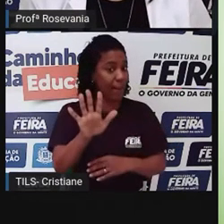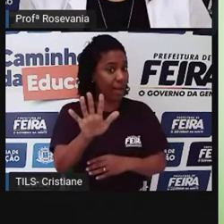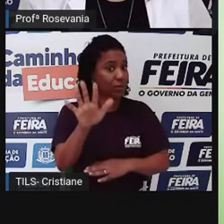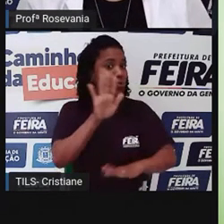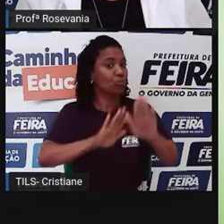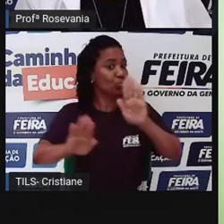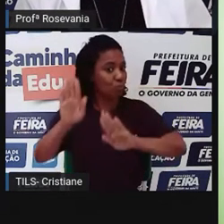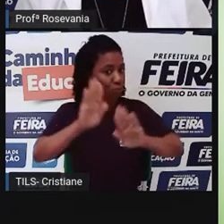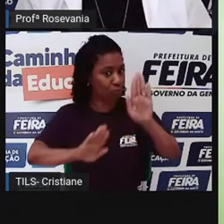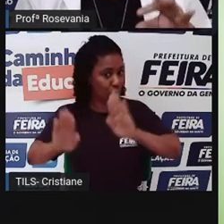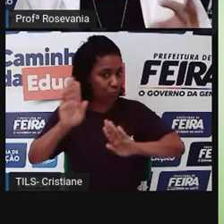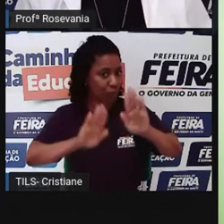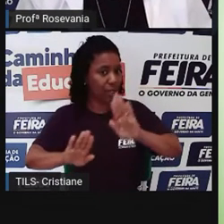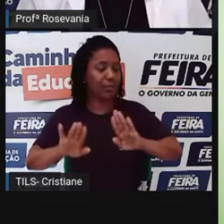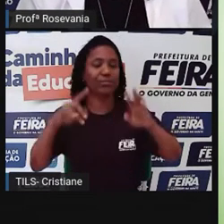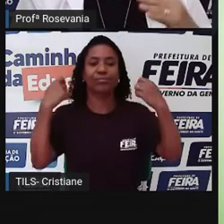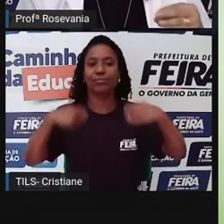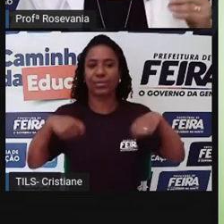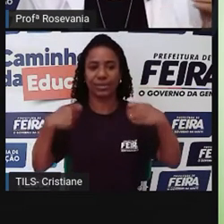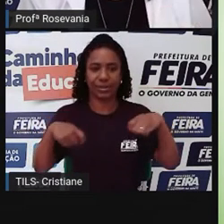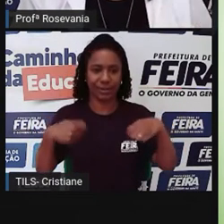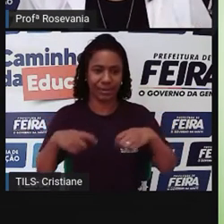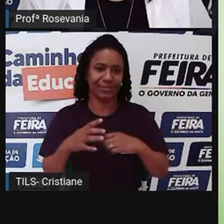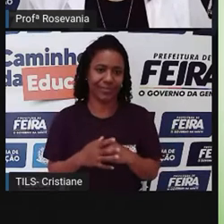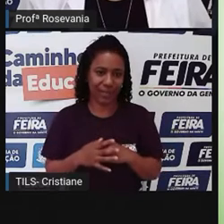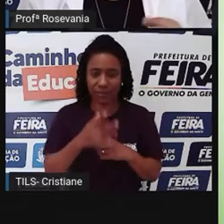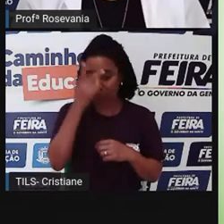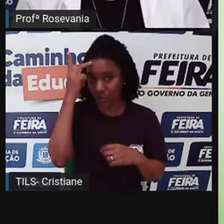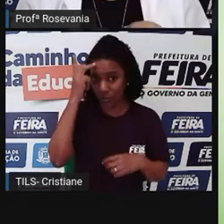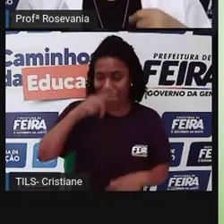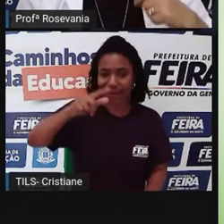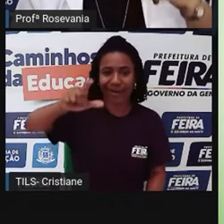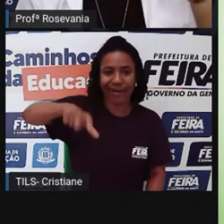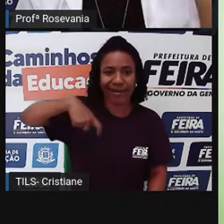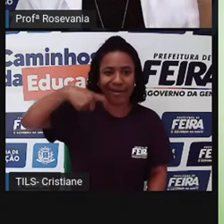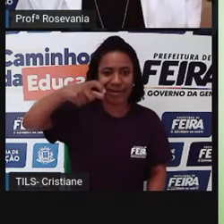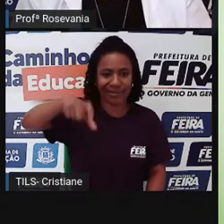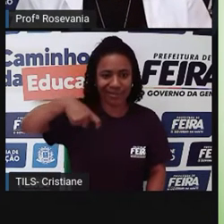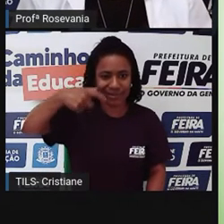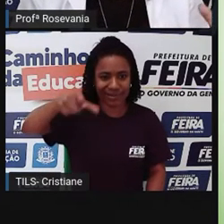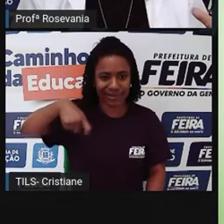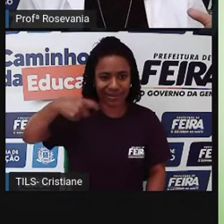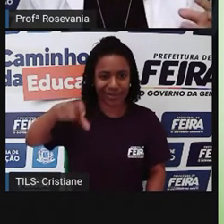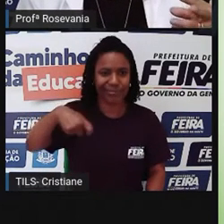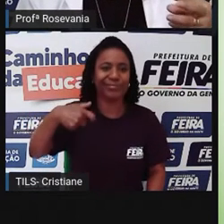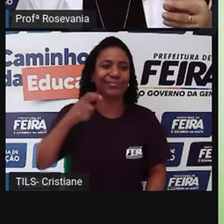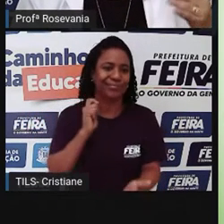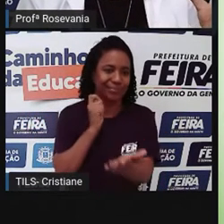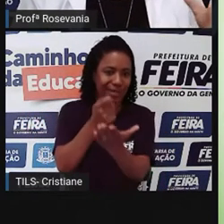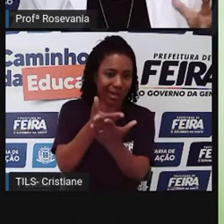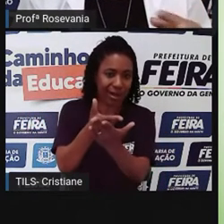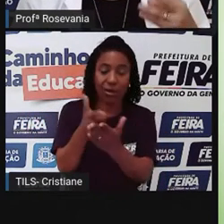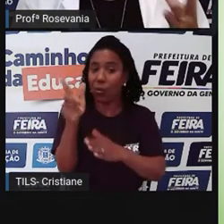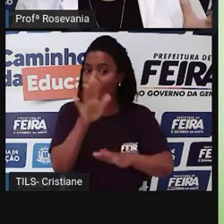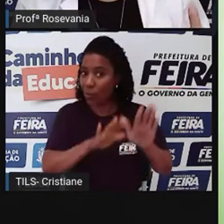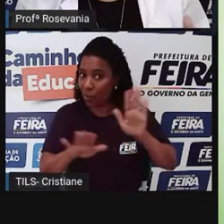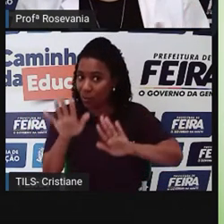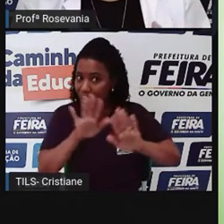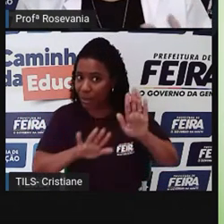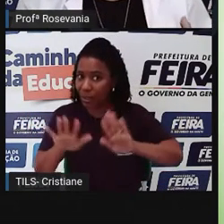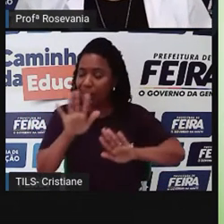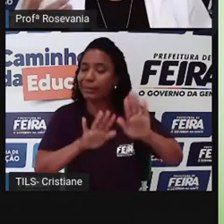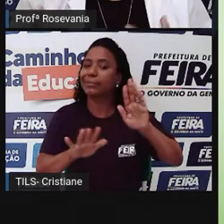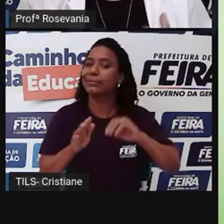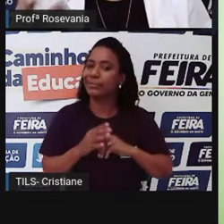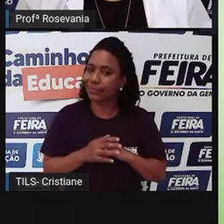continuar tendo, principalmente quem compra, né, utilizando cartão de crédito, quem compra produtos em sites